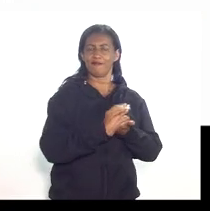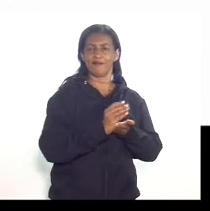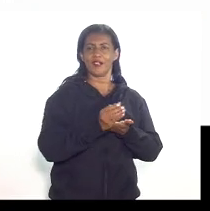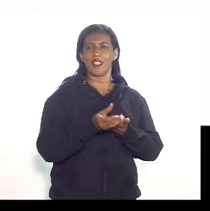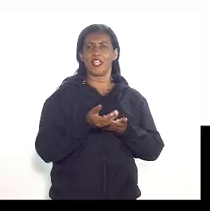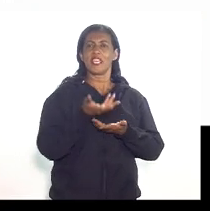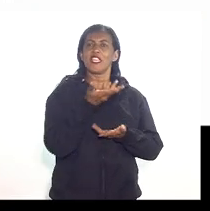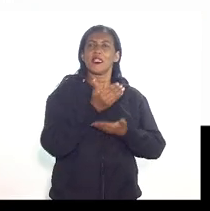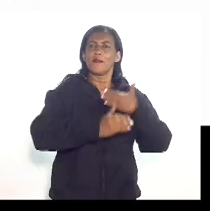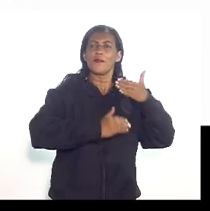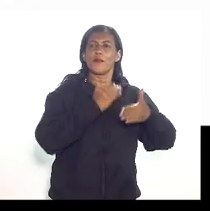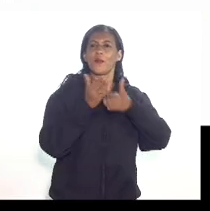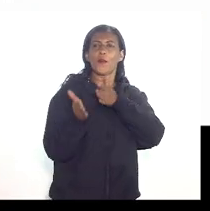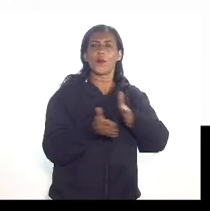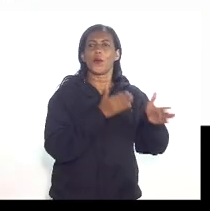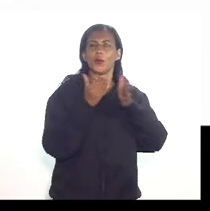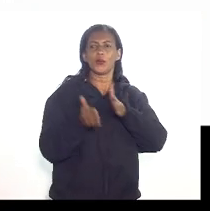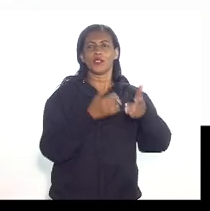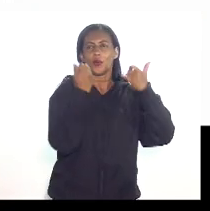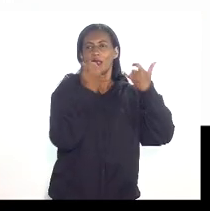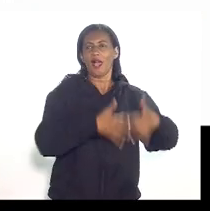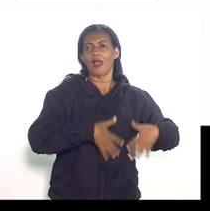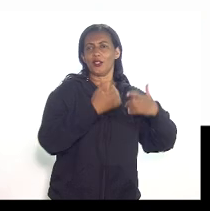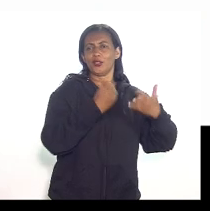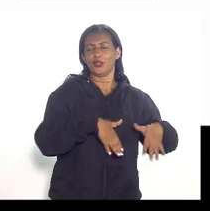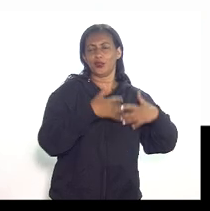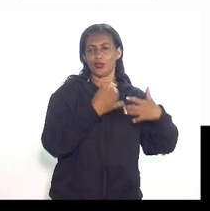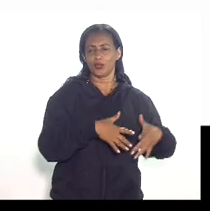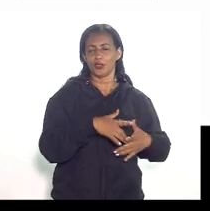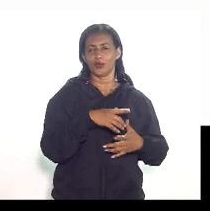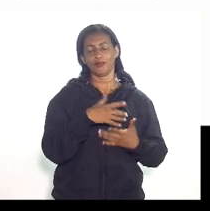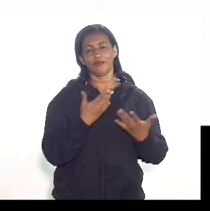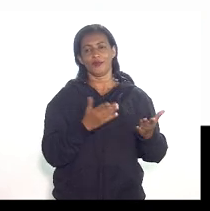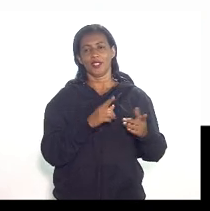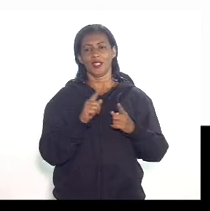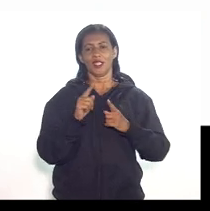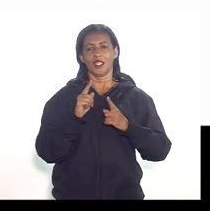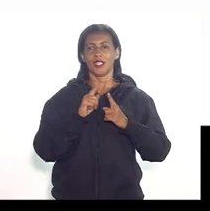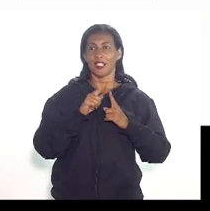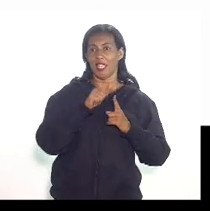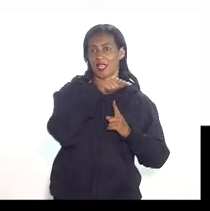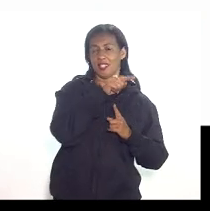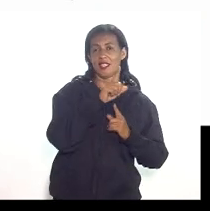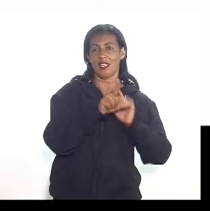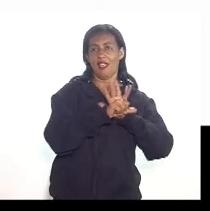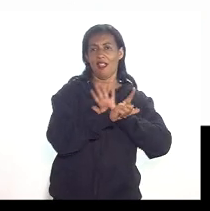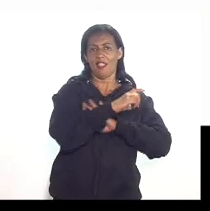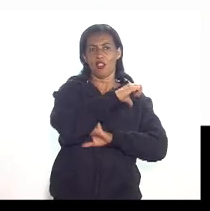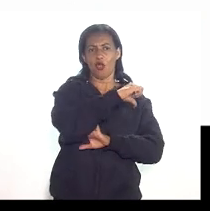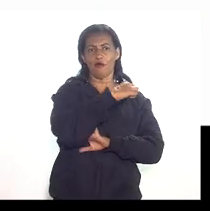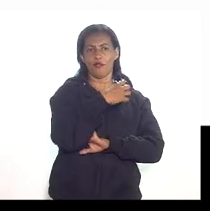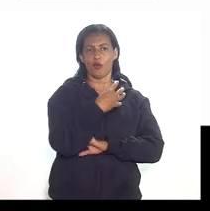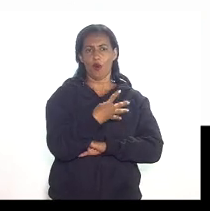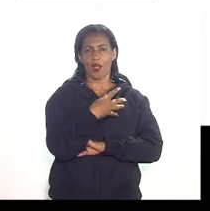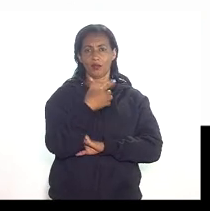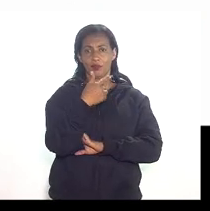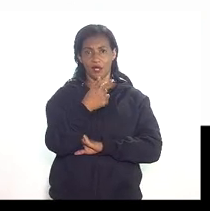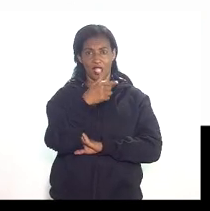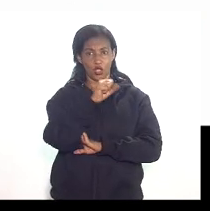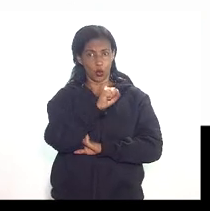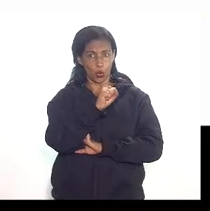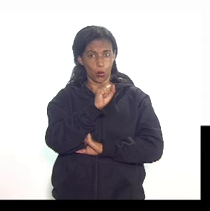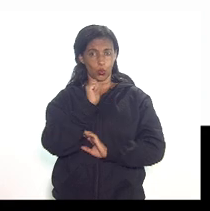de produção e gastos na produção em tese a lei 9478 fala em custos